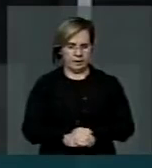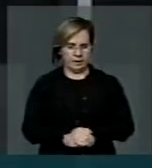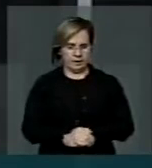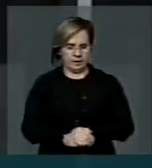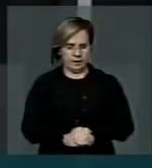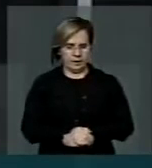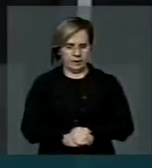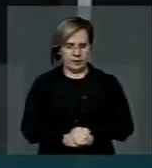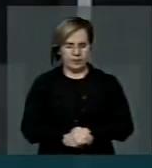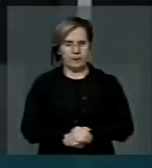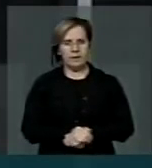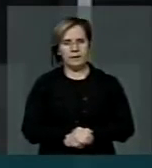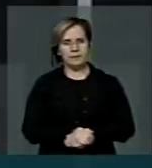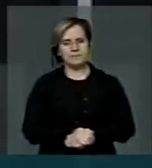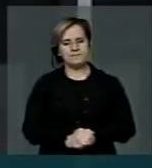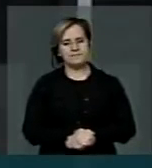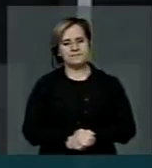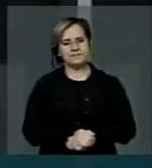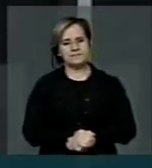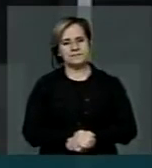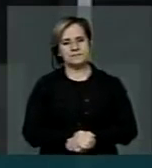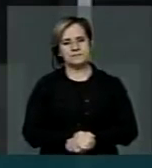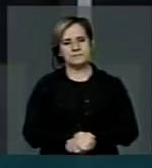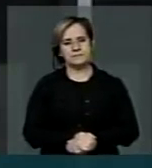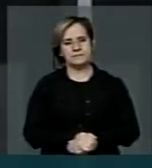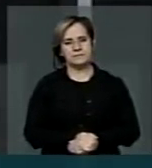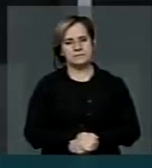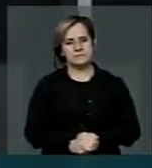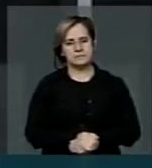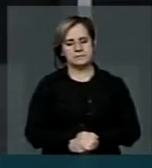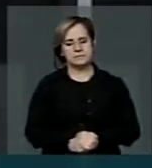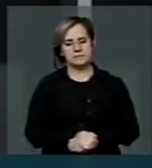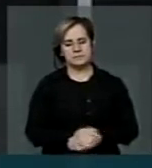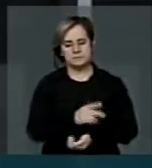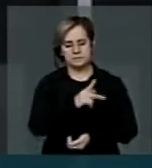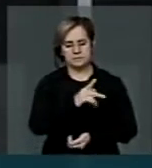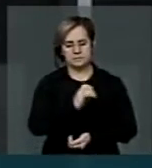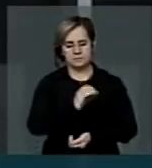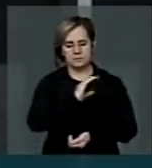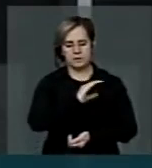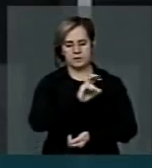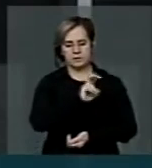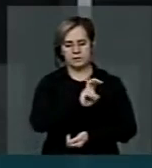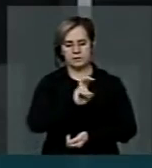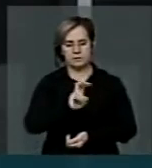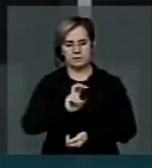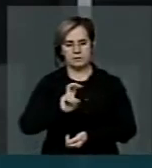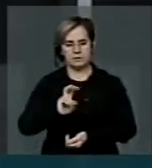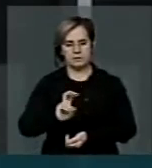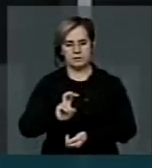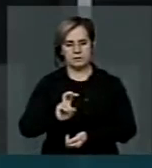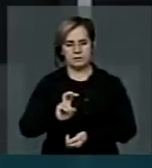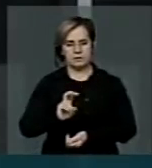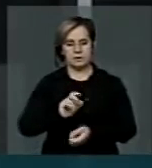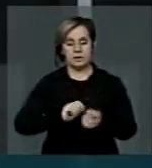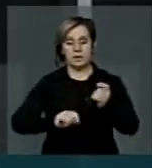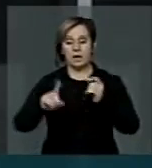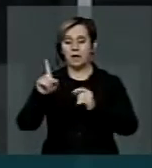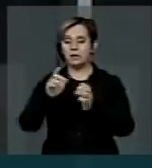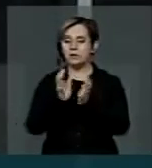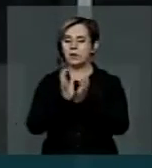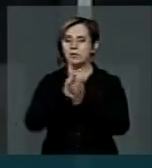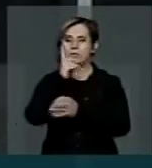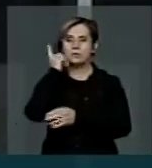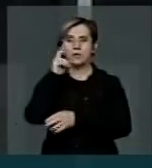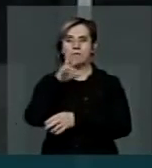PEC 555, quem são os deputados que